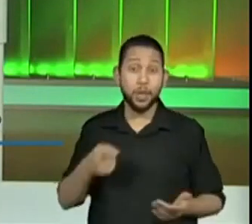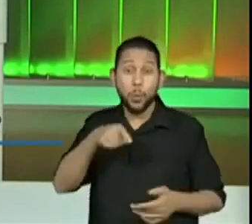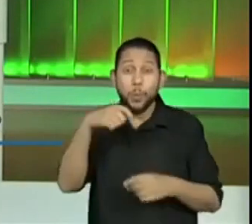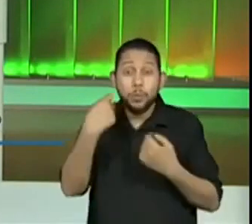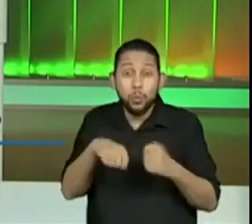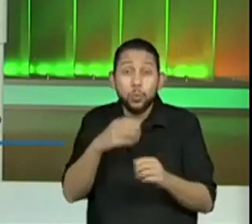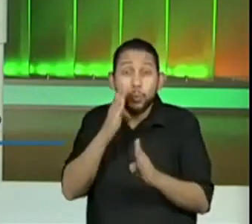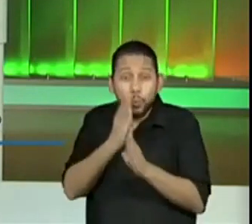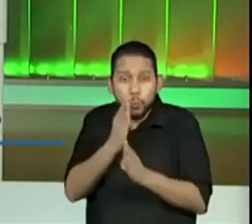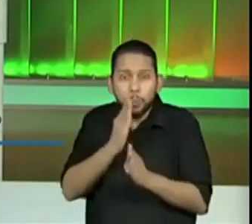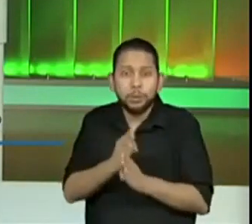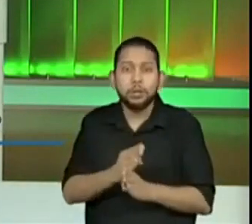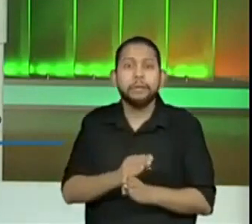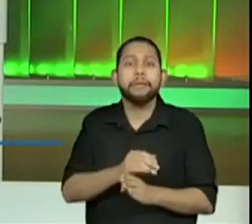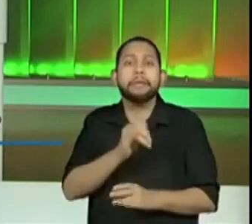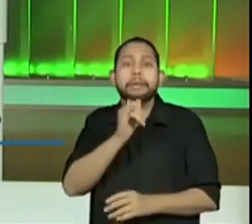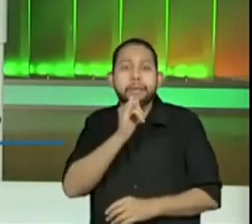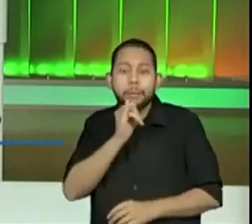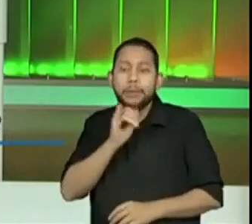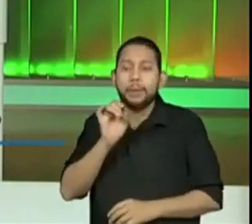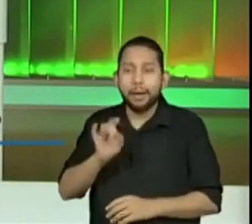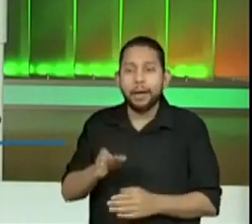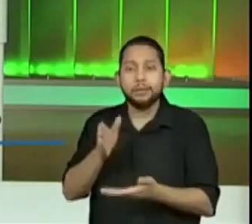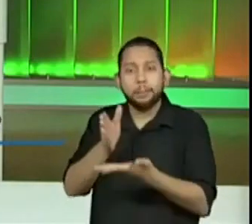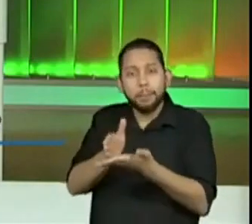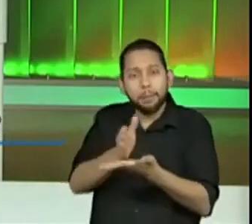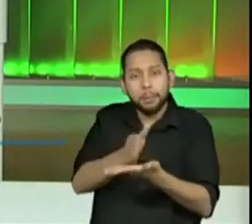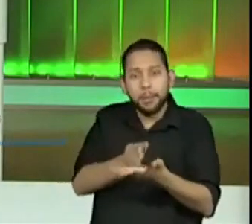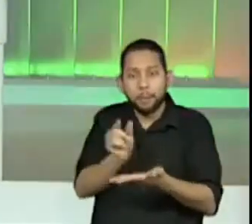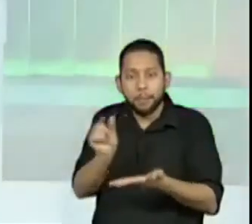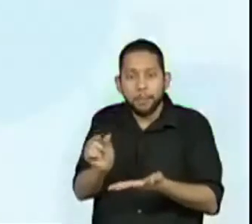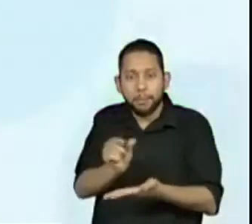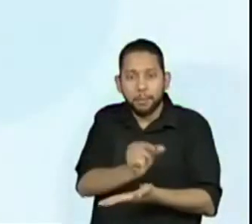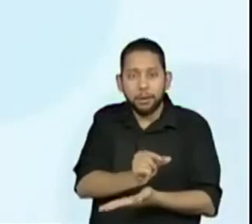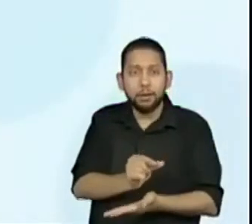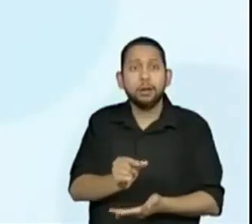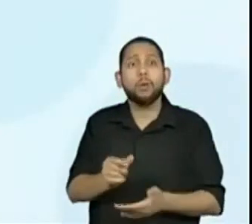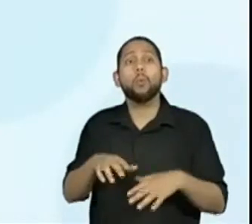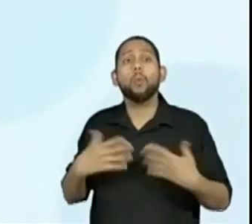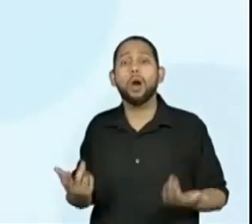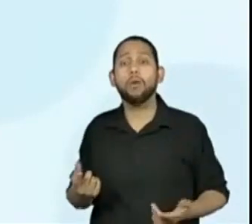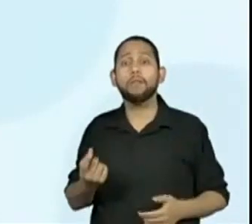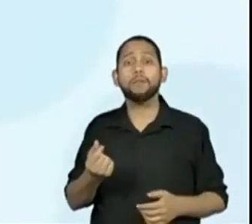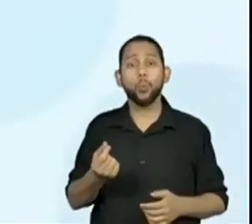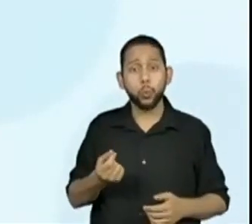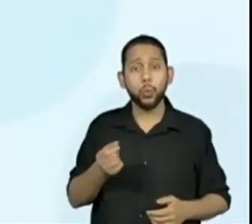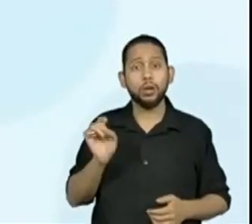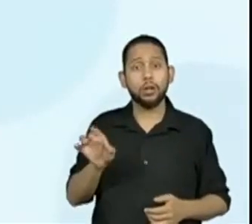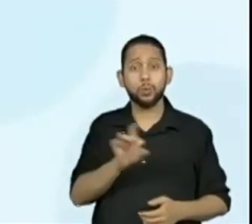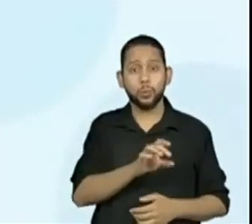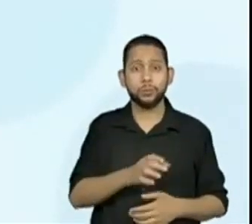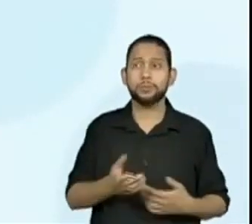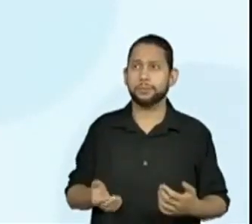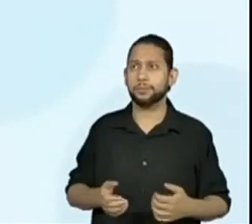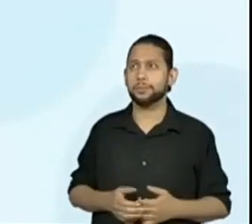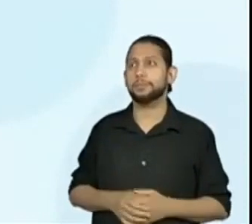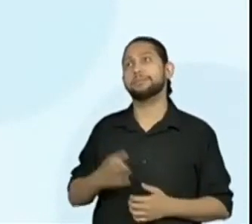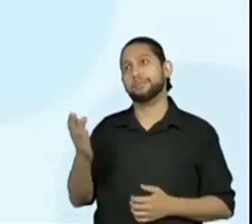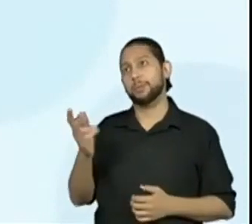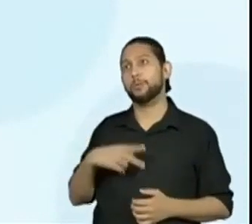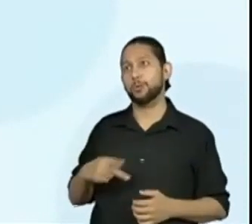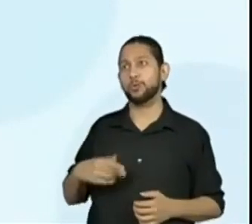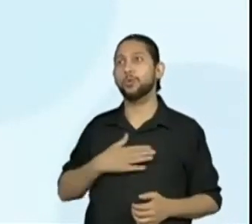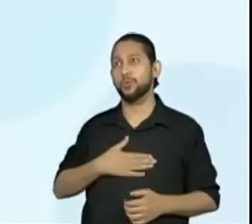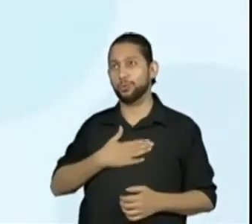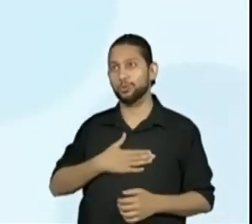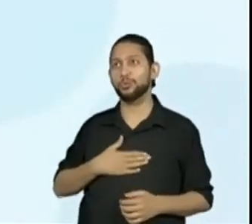partes. E foi isso que a gente fez. Olha, a professora Sheila falou que é bem legal essa explicação através da